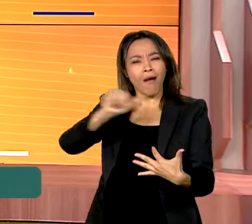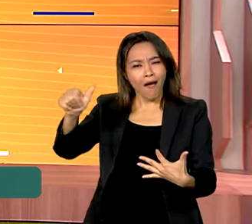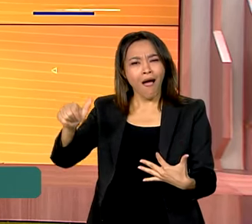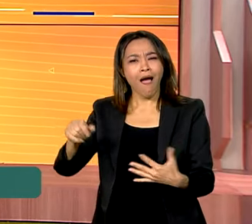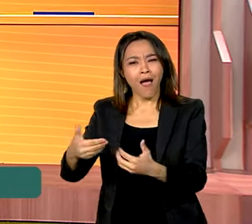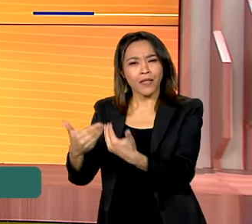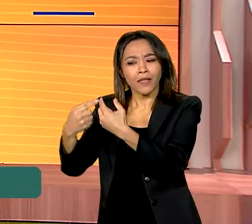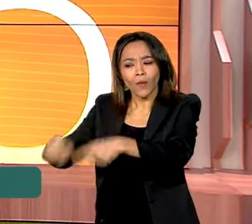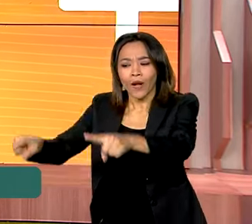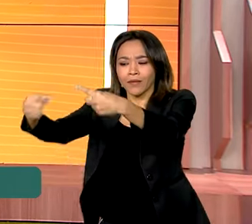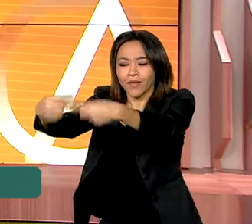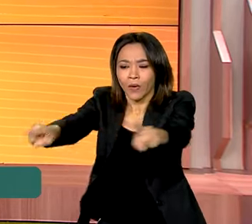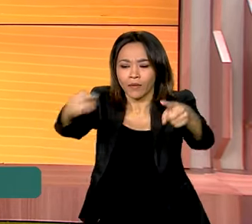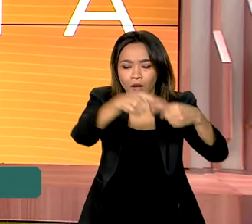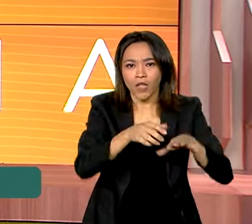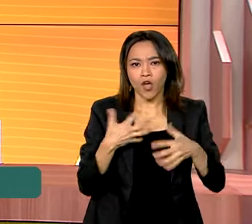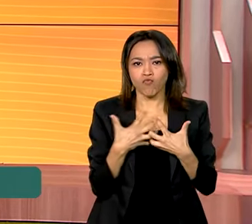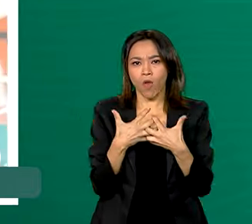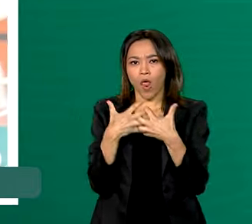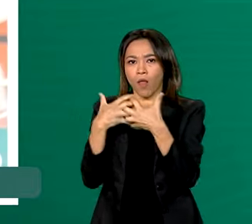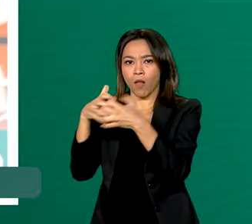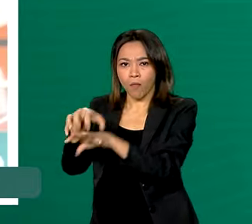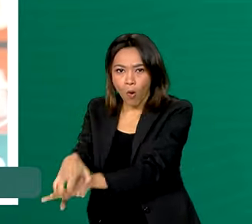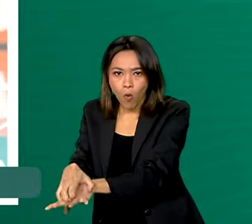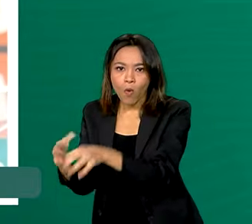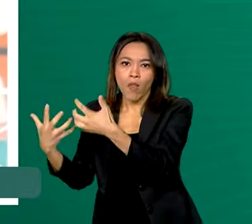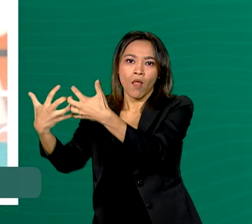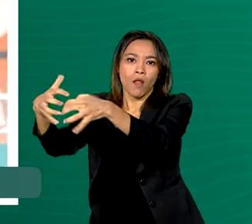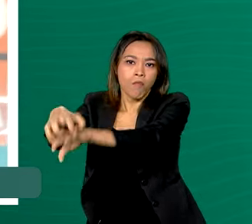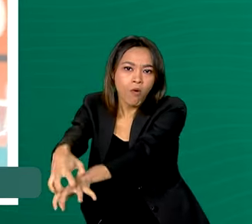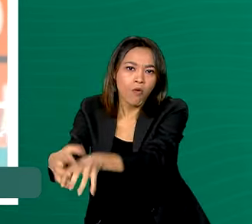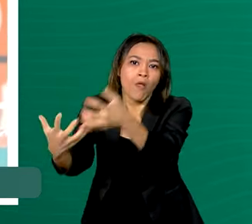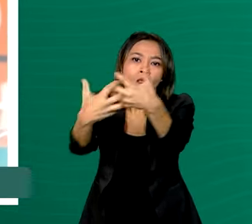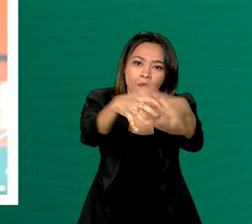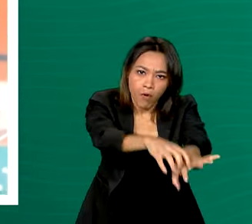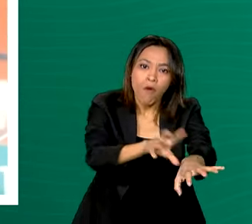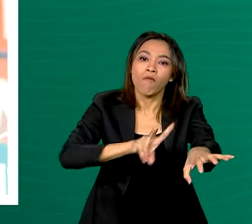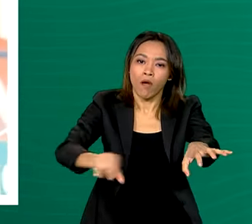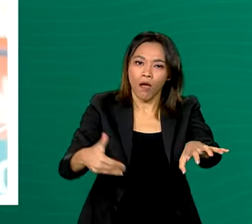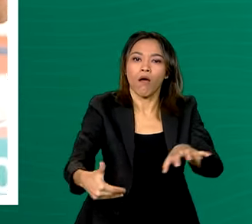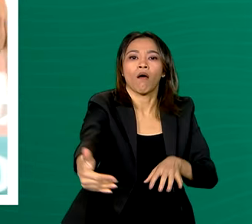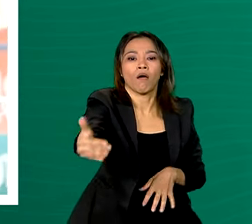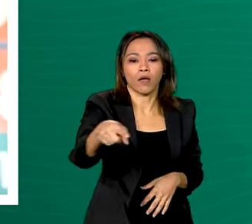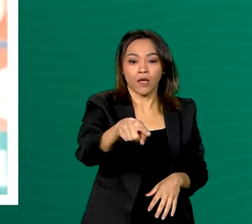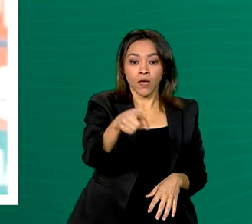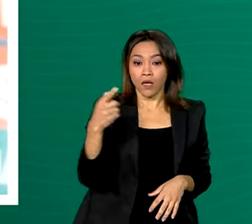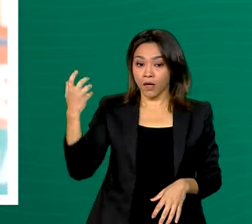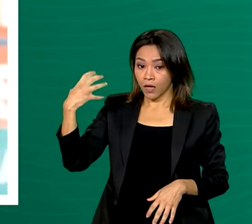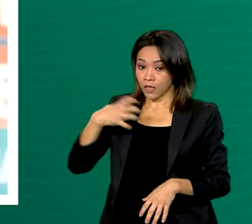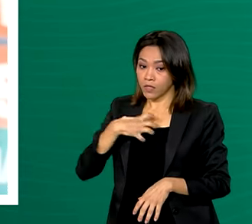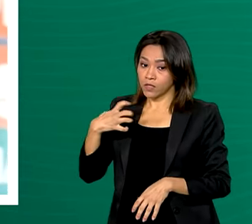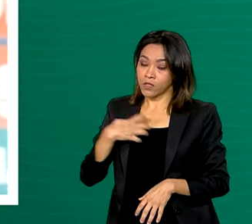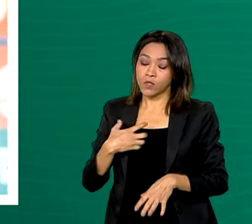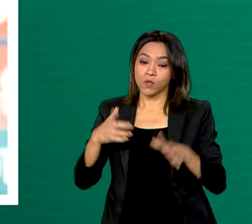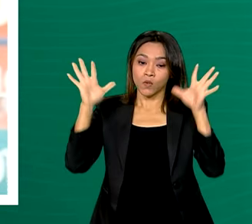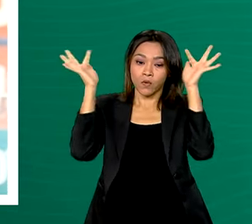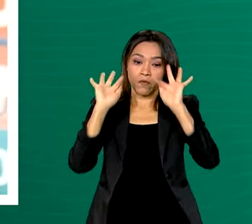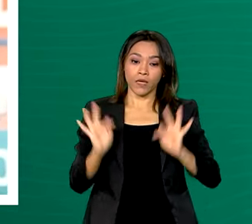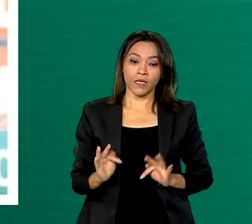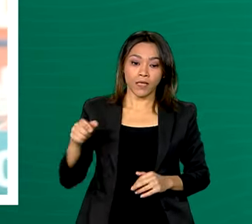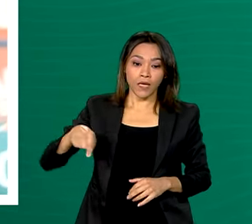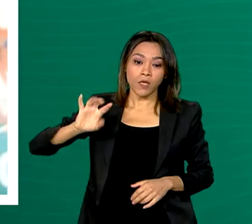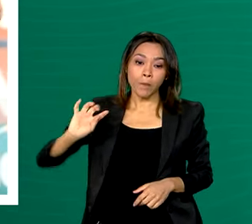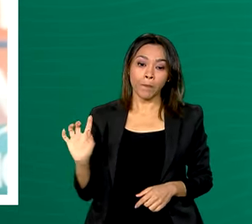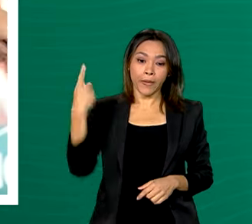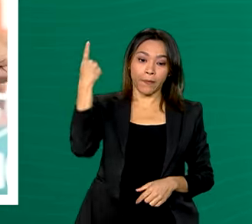parada vão ser criados no país. Eu estou, Sérgio, muito feliz de estar inaugurando aqui esse PPD, que é o primeiro do Estado